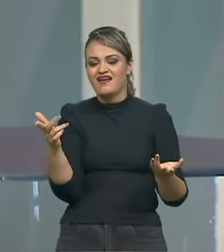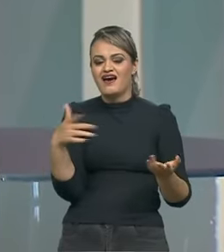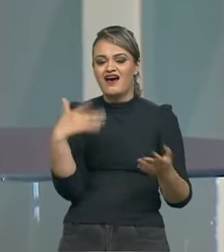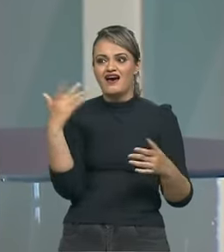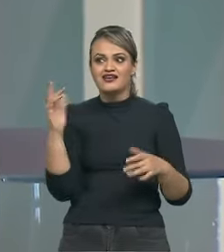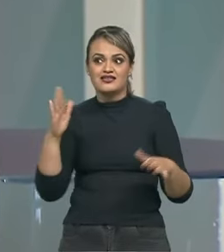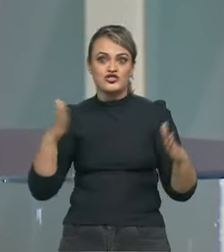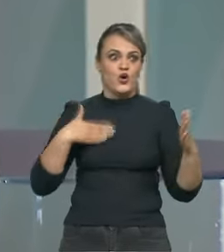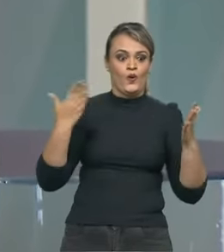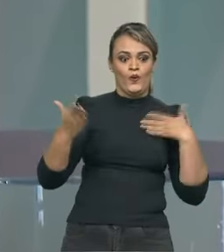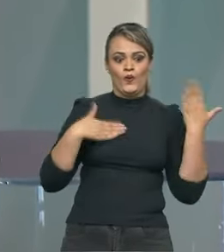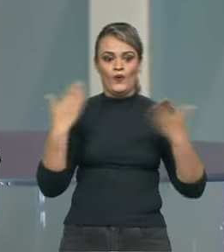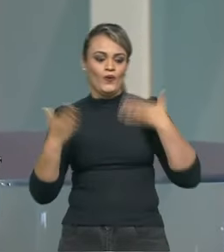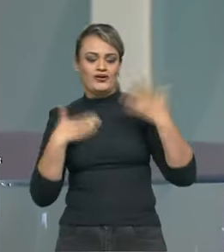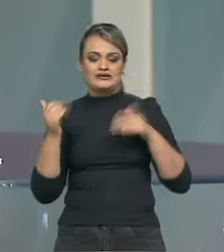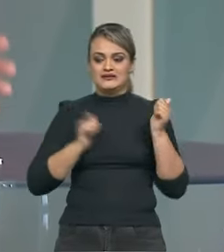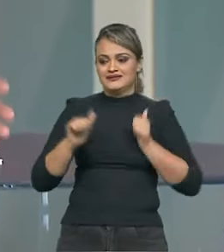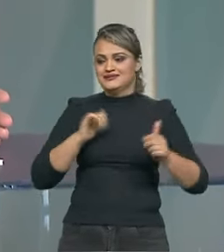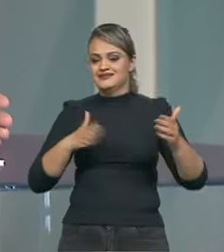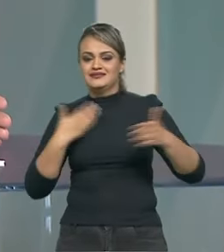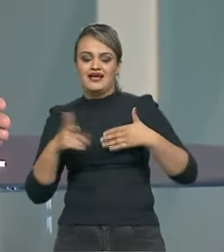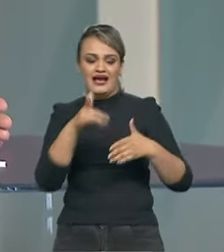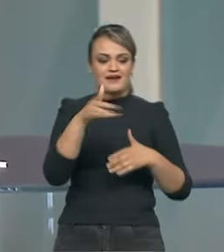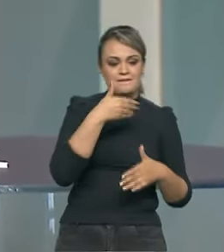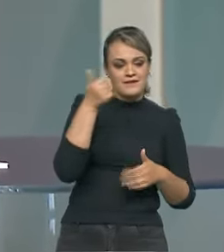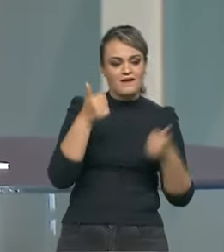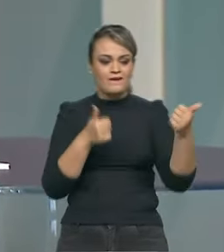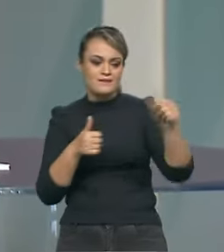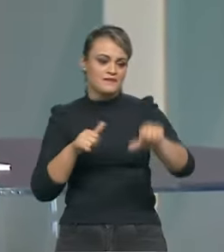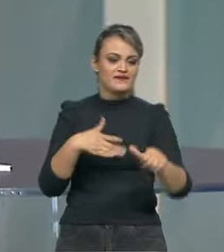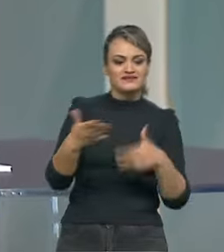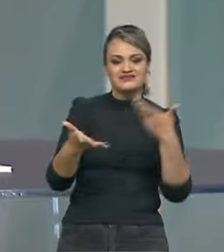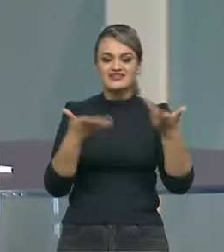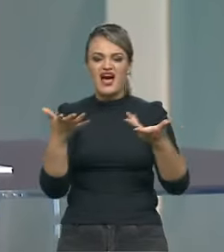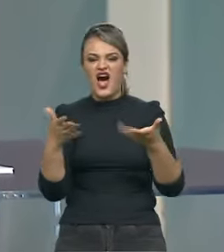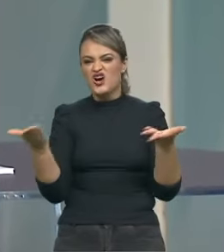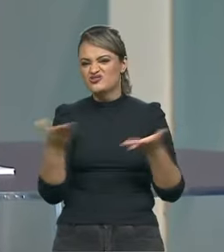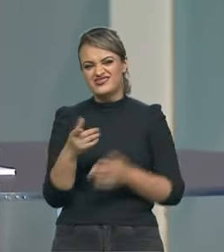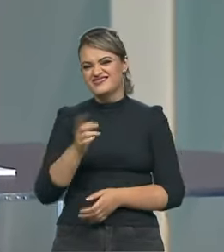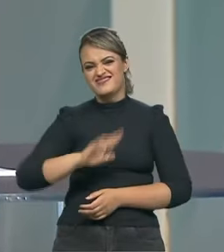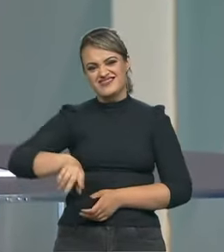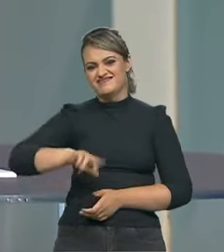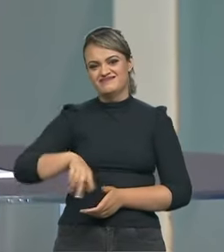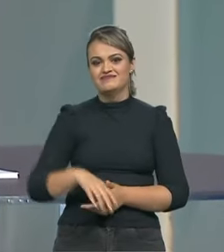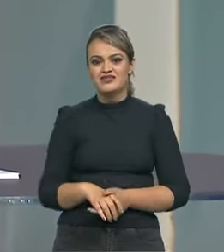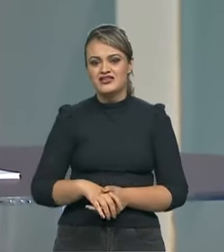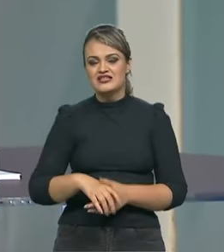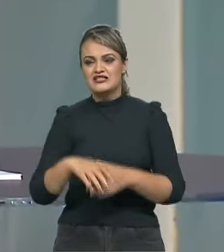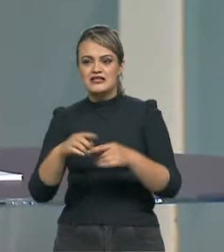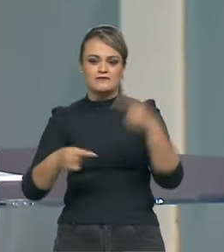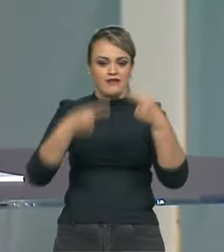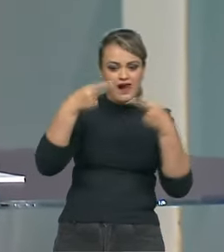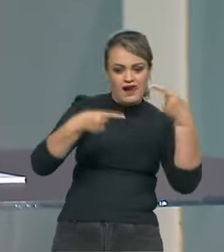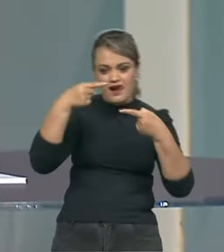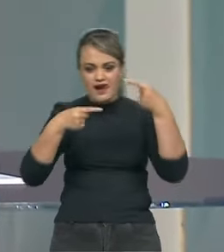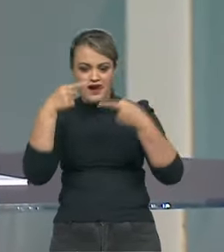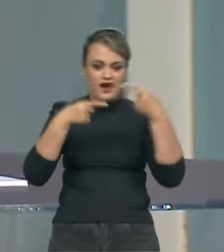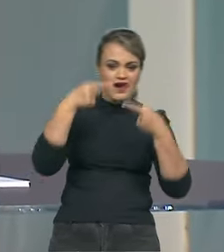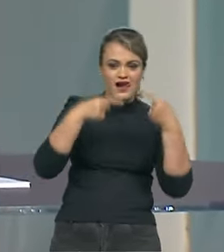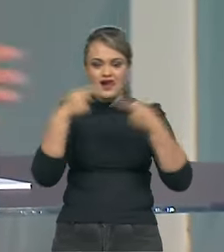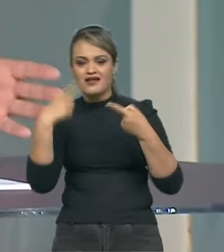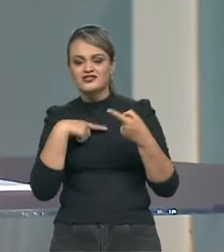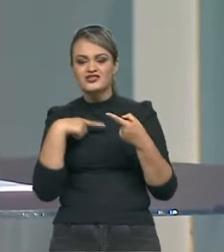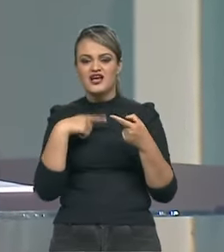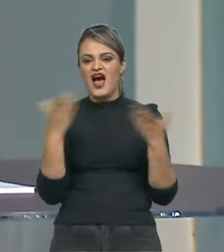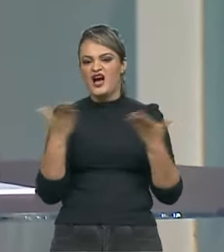muda mais. Uma pista, uma anda melhor, outra pista, outra anda melhor. sabe, era mais competitivo entre